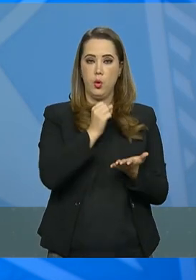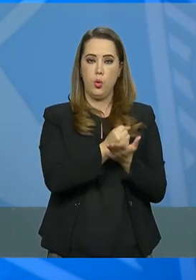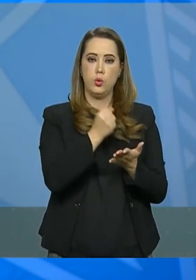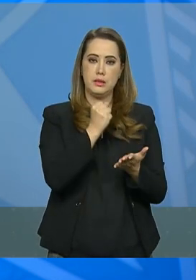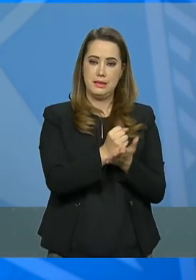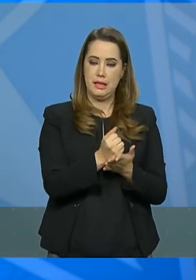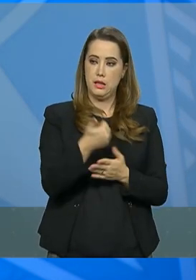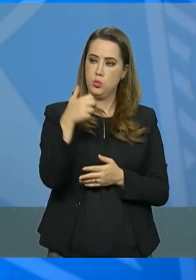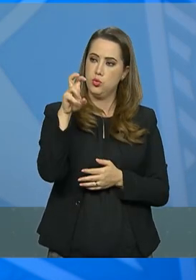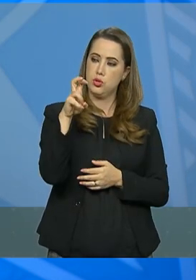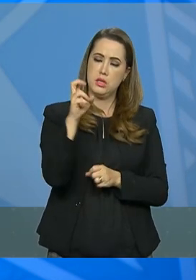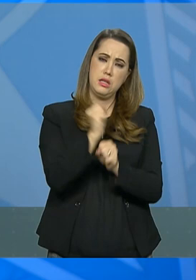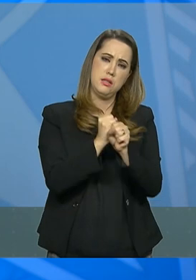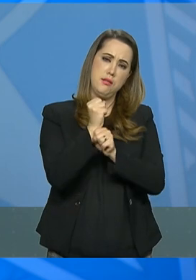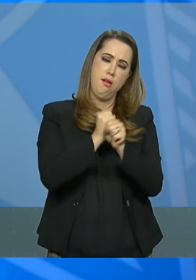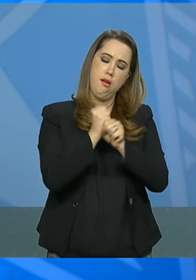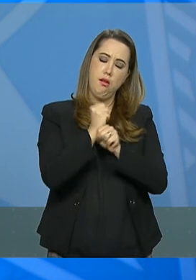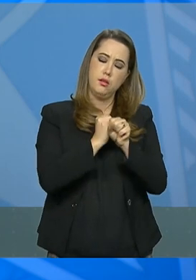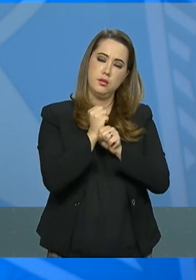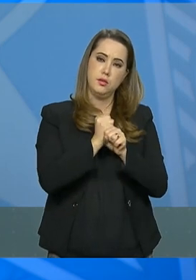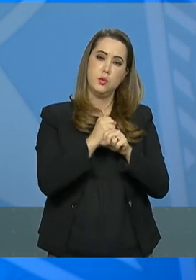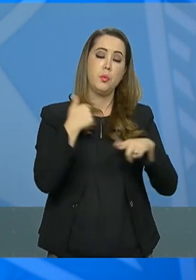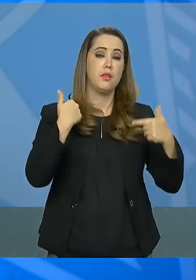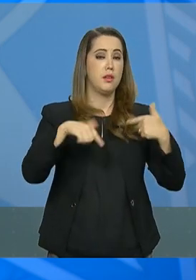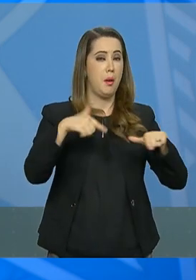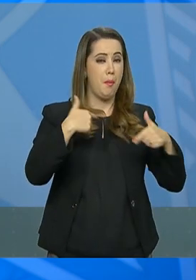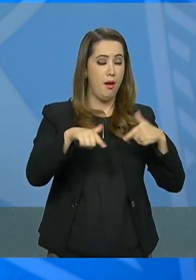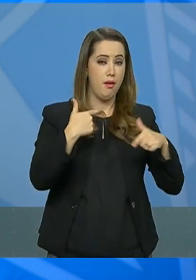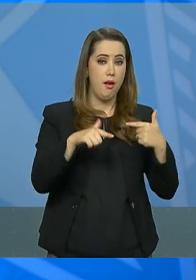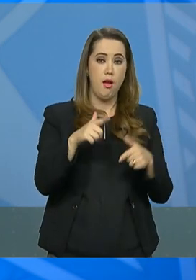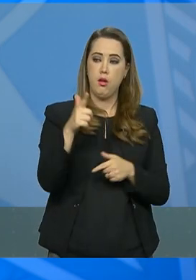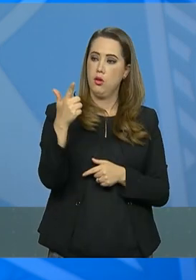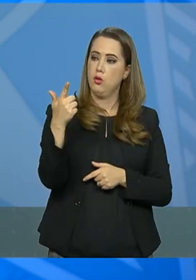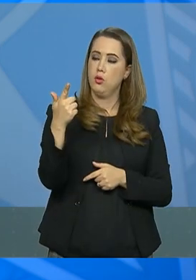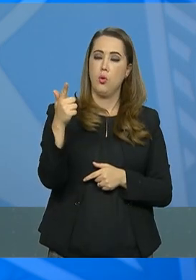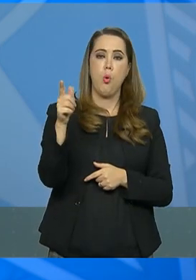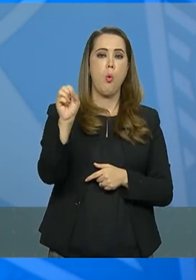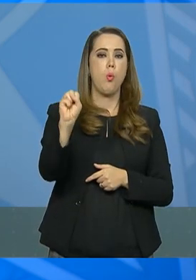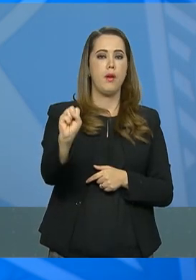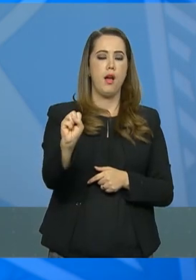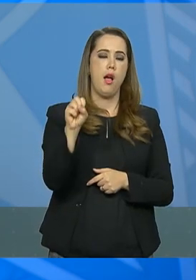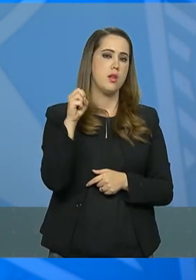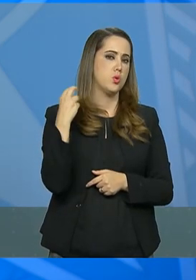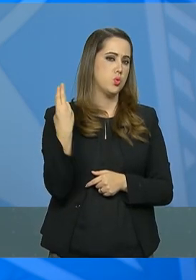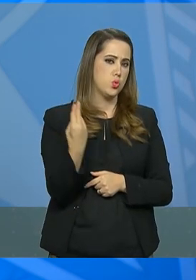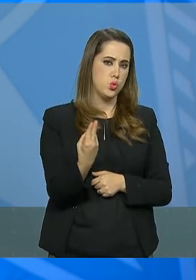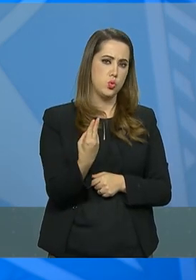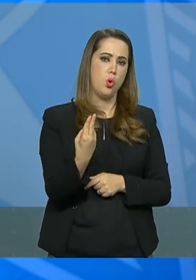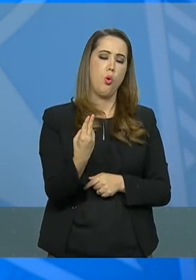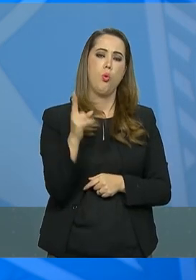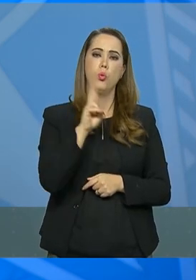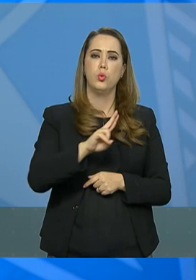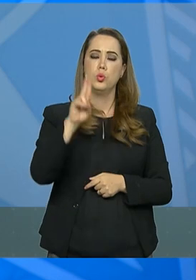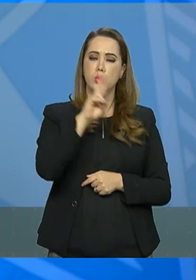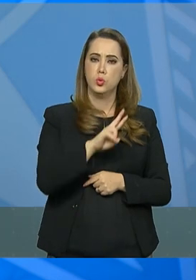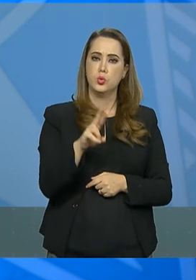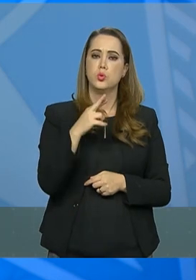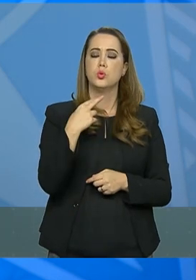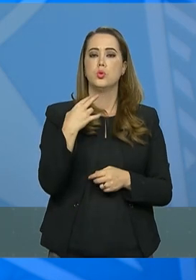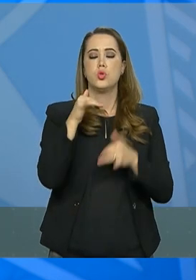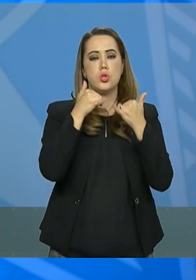de 15 anos por trabalharem com gás natural ou fontes renováveis.